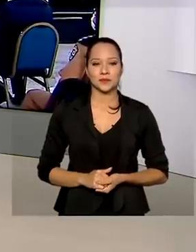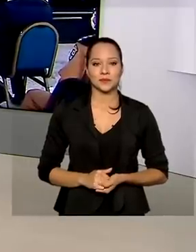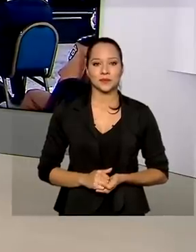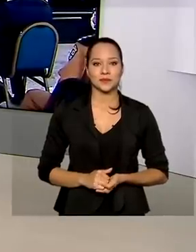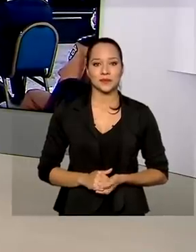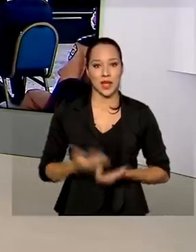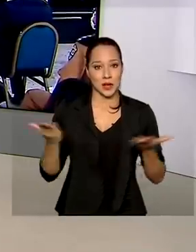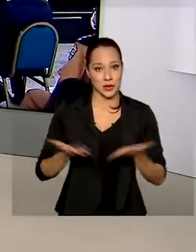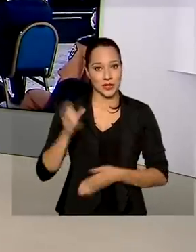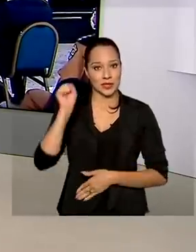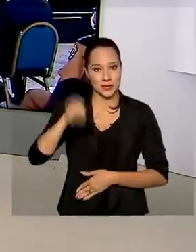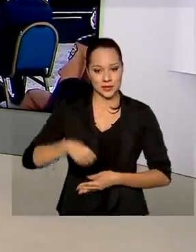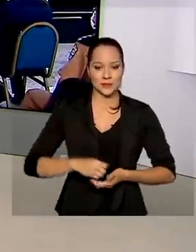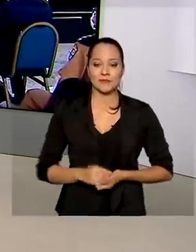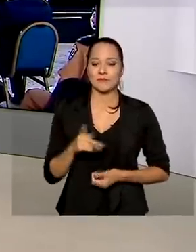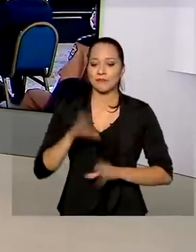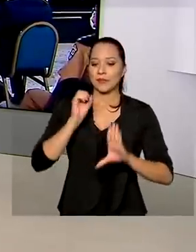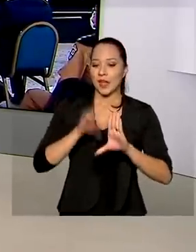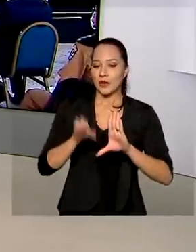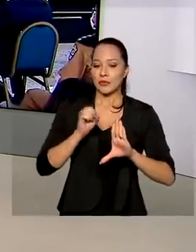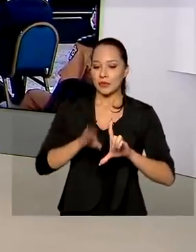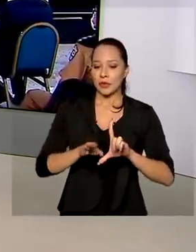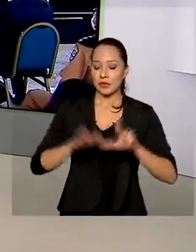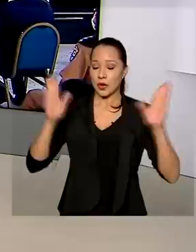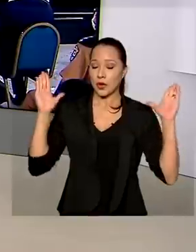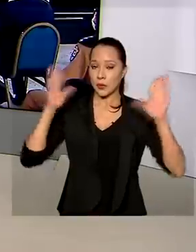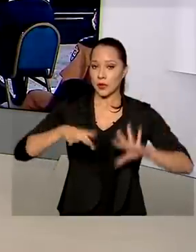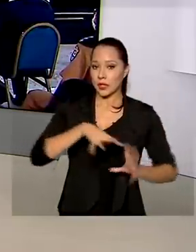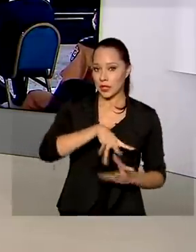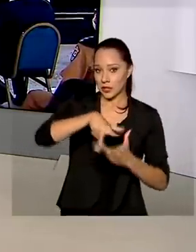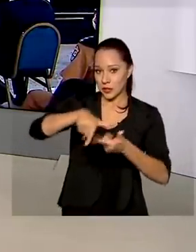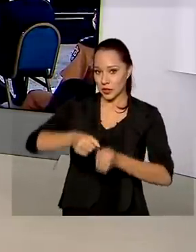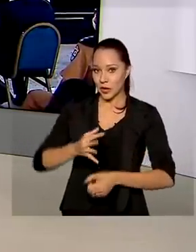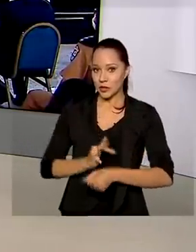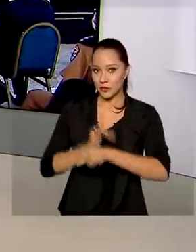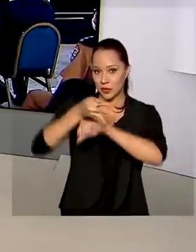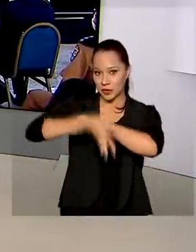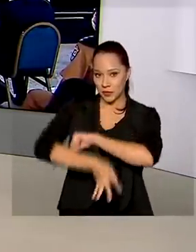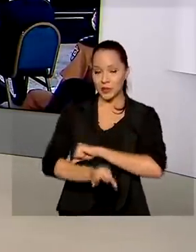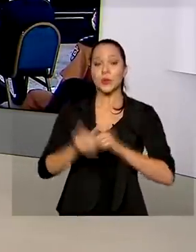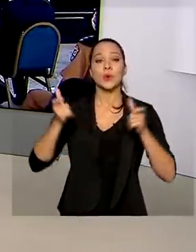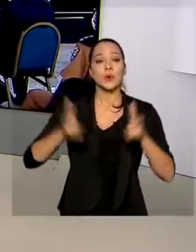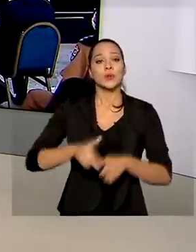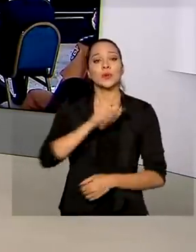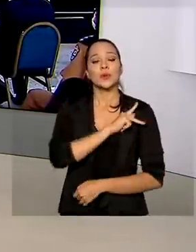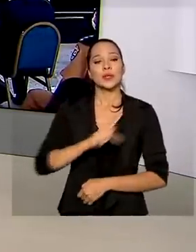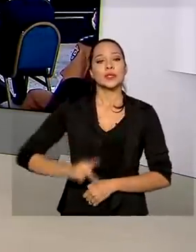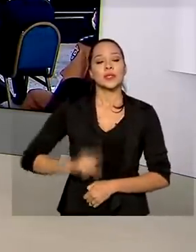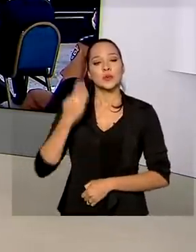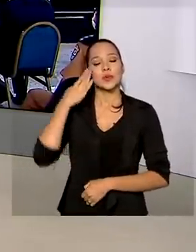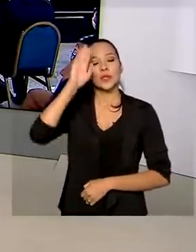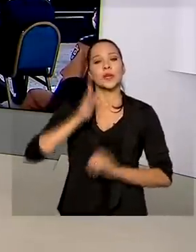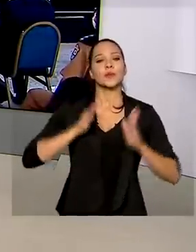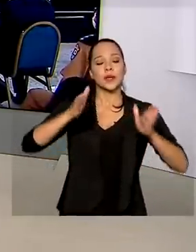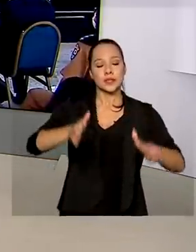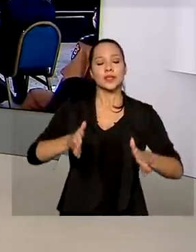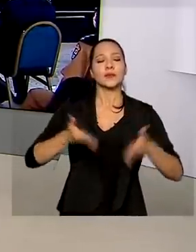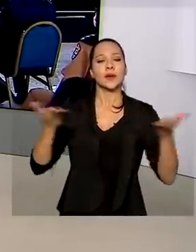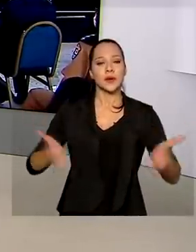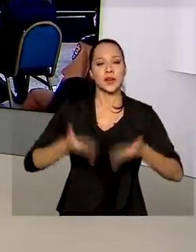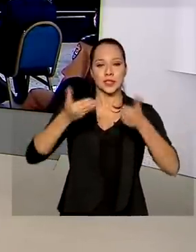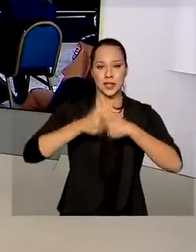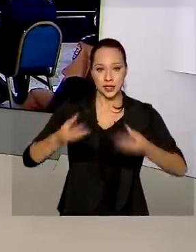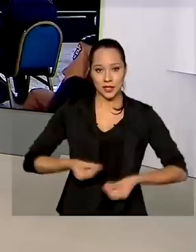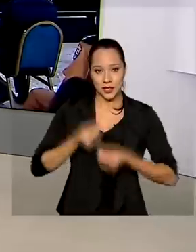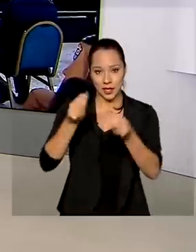Agora sim, vamos ao vivo ao Aeroporto Internacional de Foz do Iguaçu, onde o presidente Jair Bolsonaro participa da solenidade